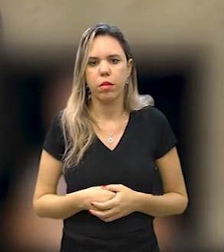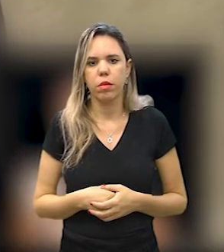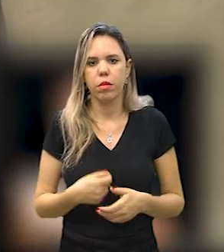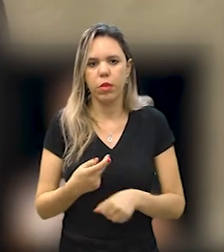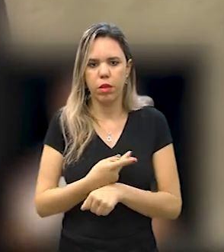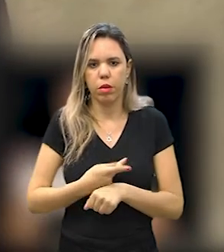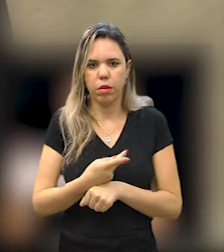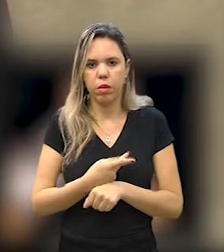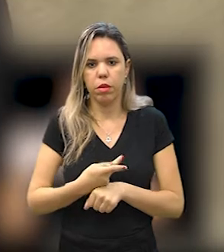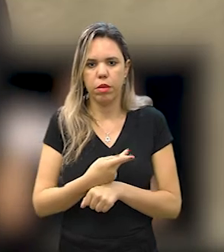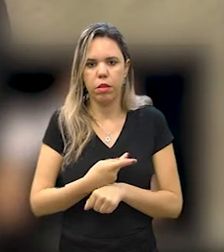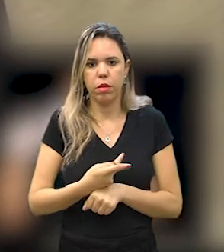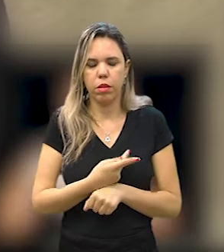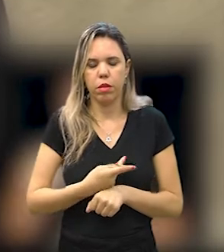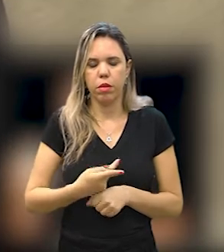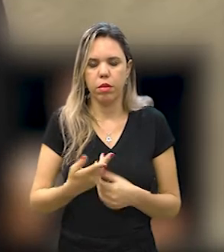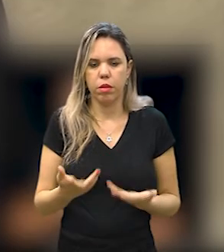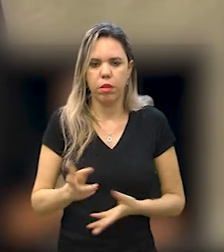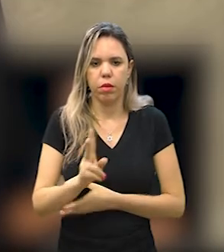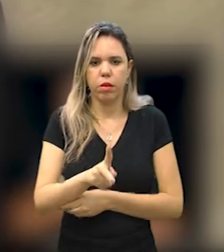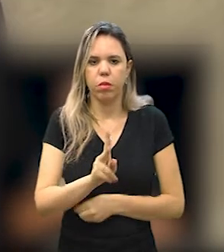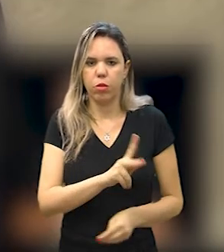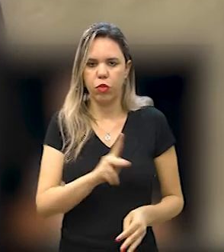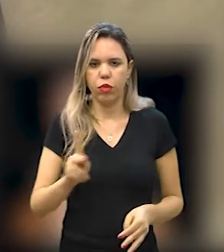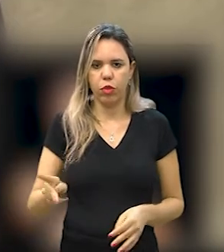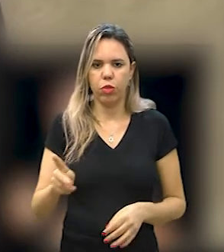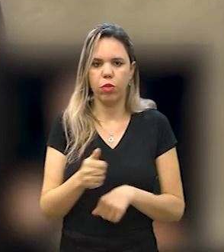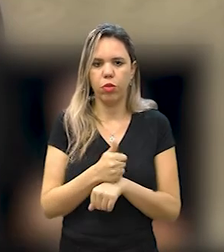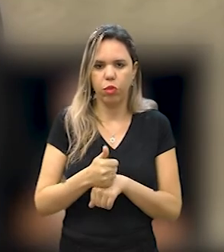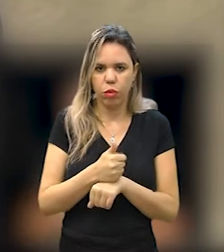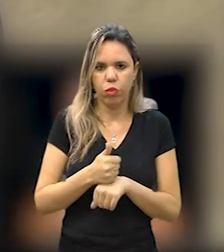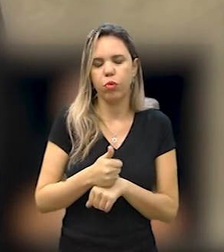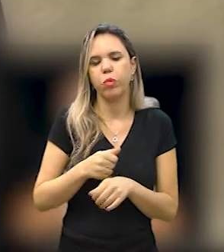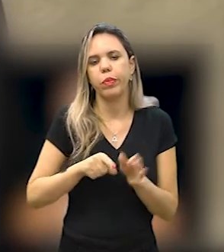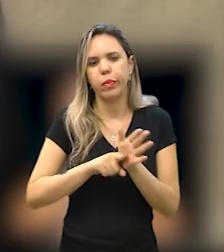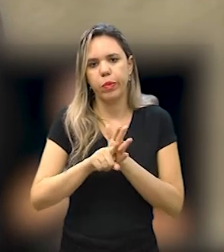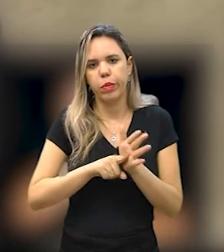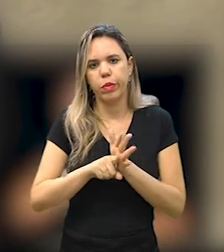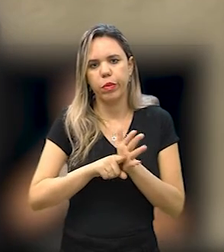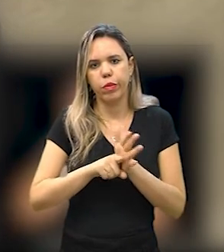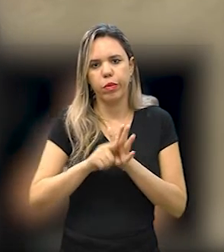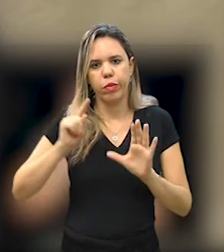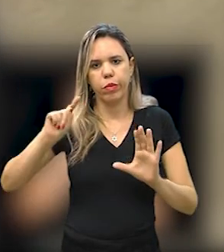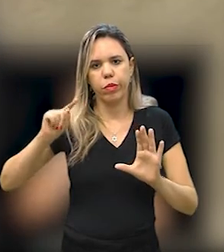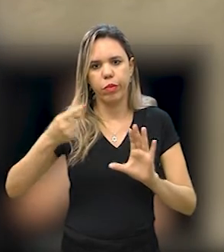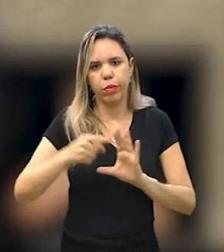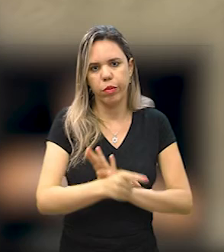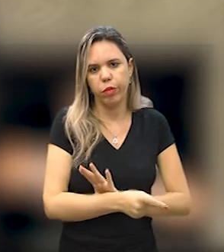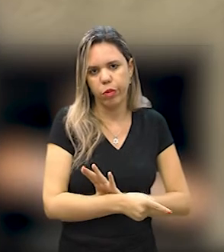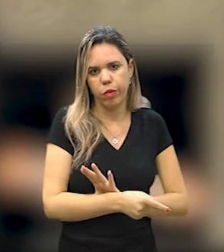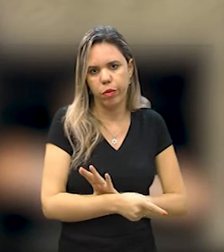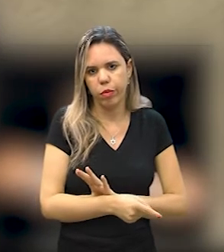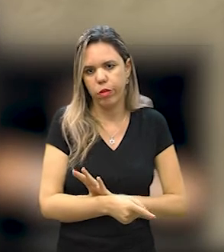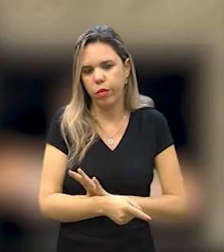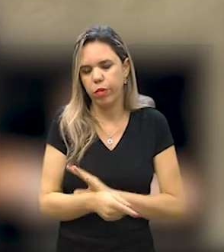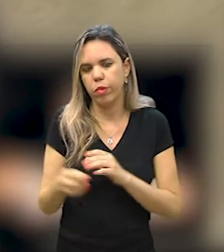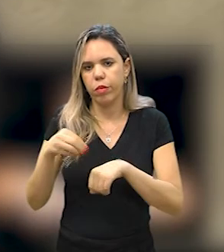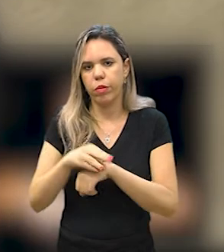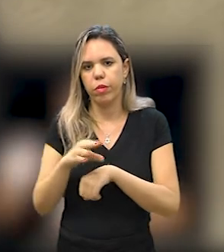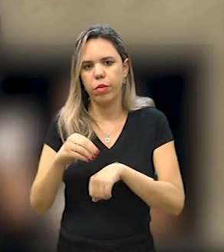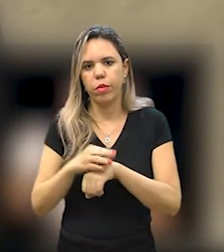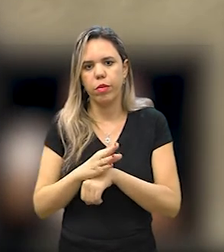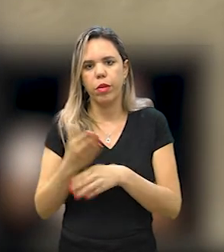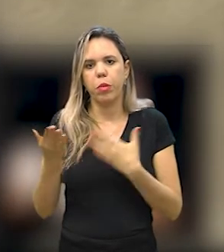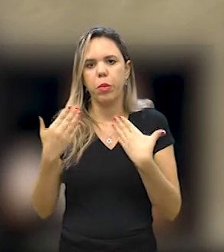procuramos sempre professores, especialistas que pesquisam a fundo essas questões que estamos